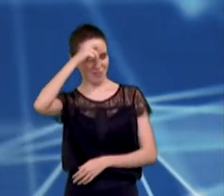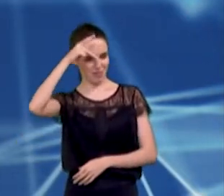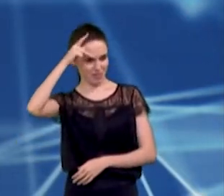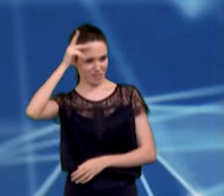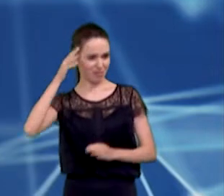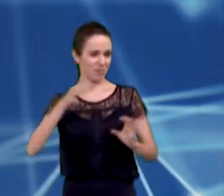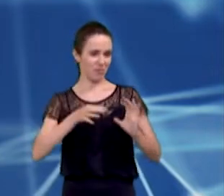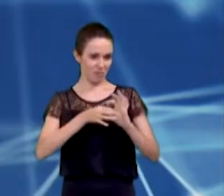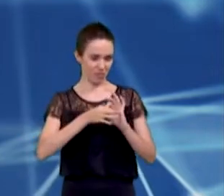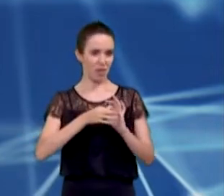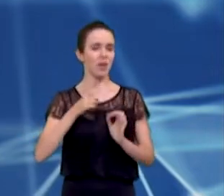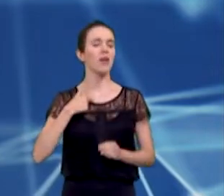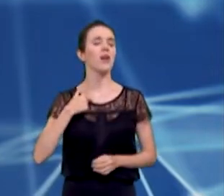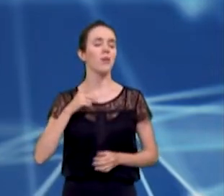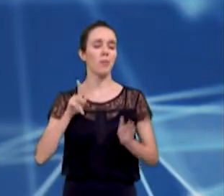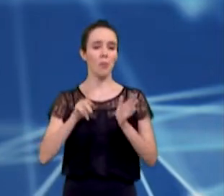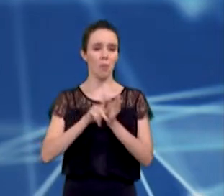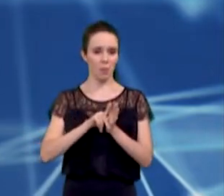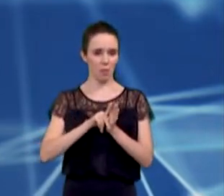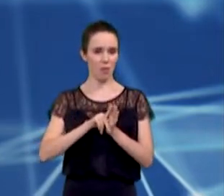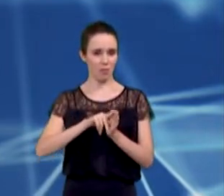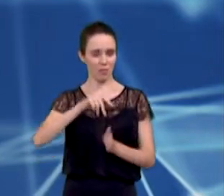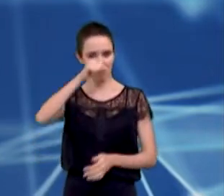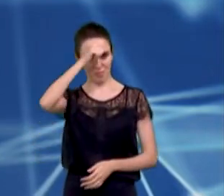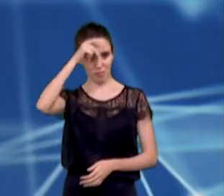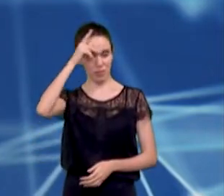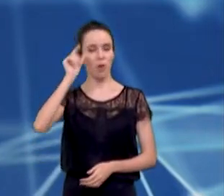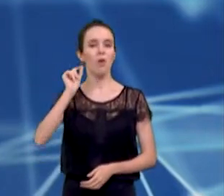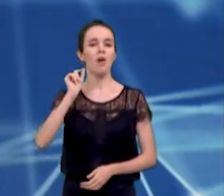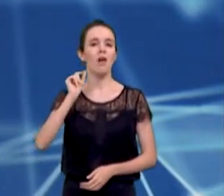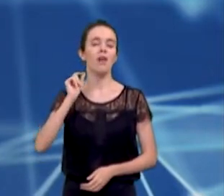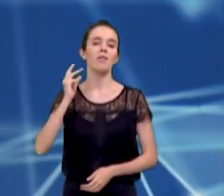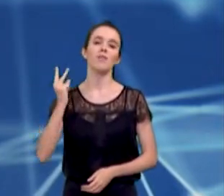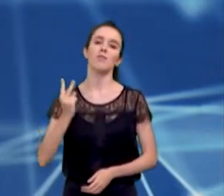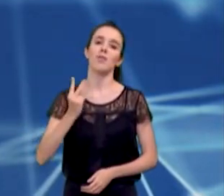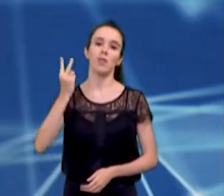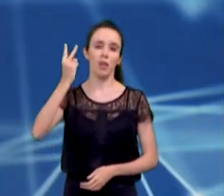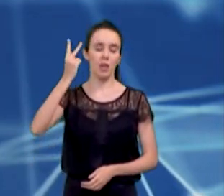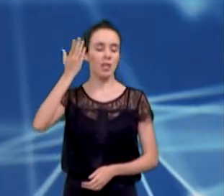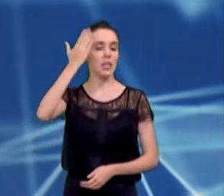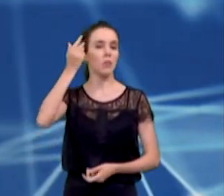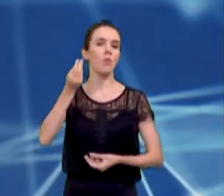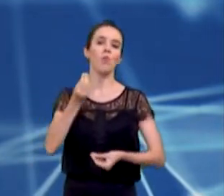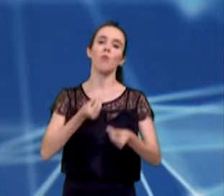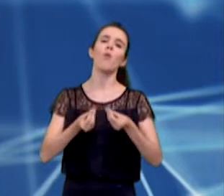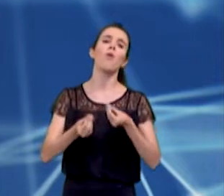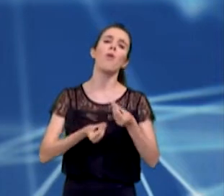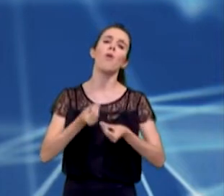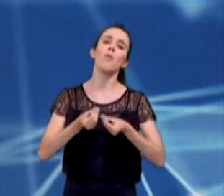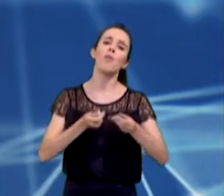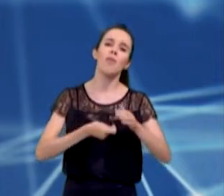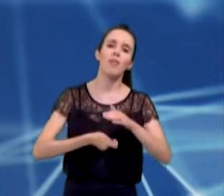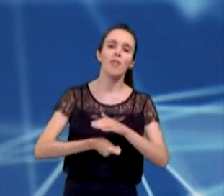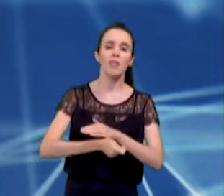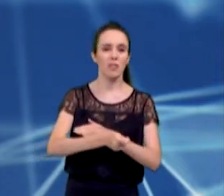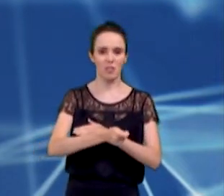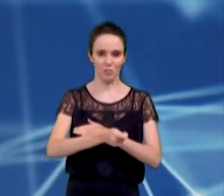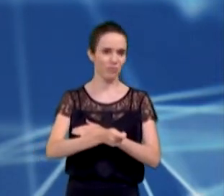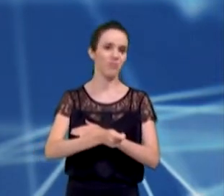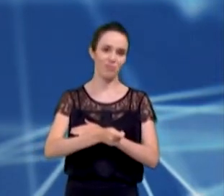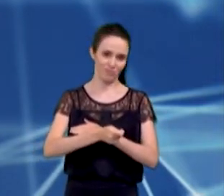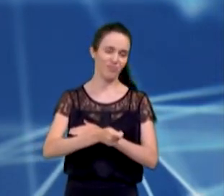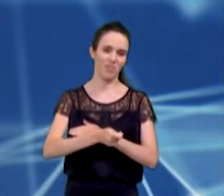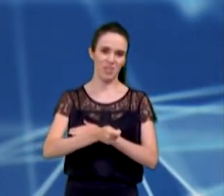leva na nossa gestão são os valores. De saber usar bem os recursos públicos, de estar longe,